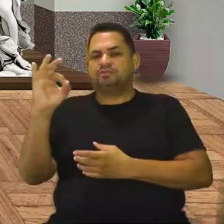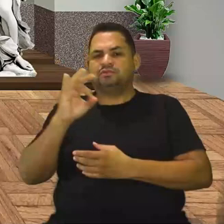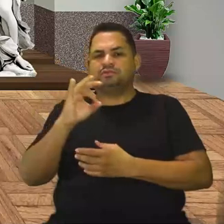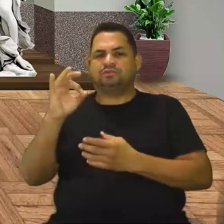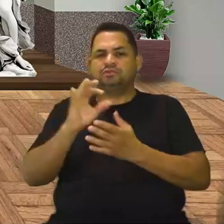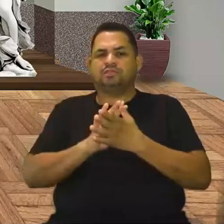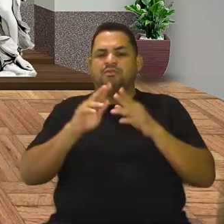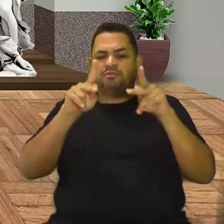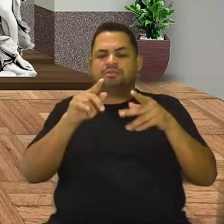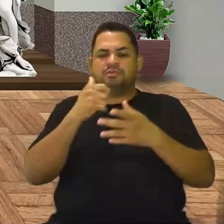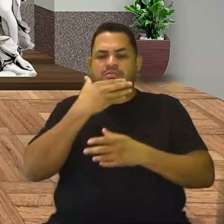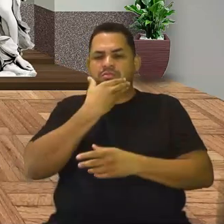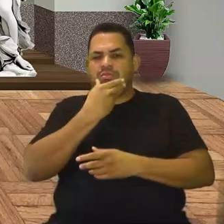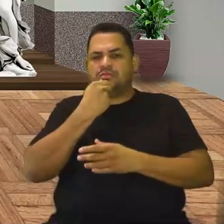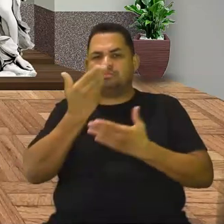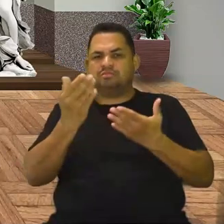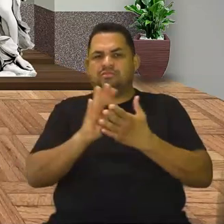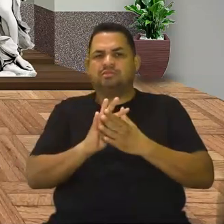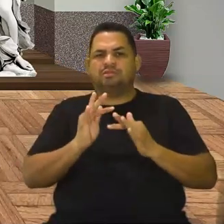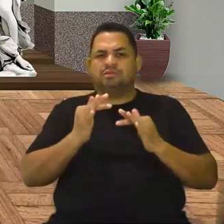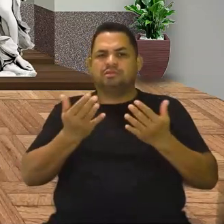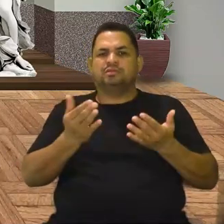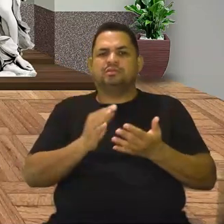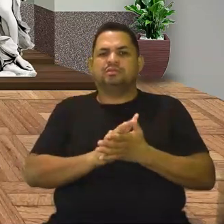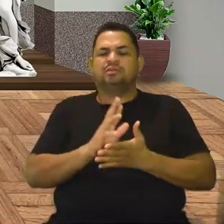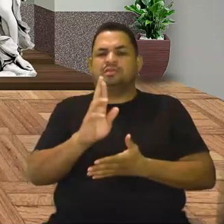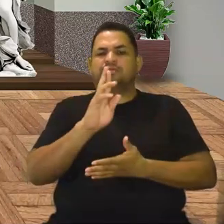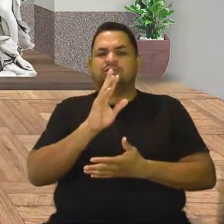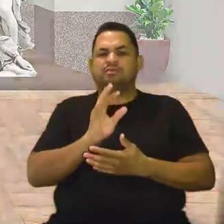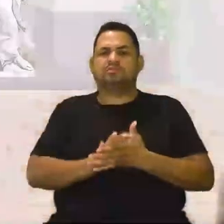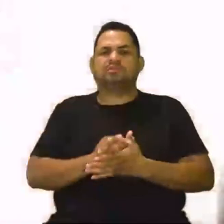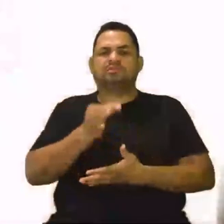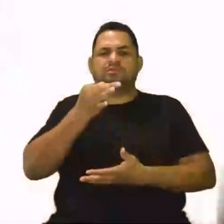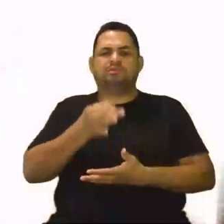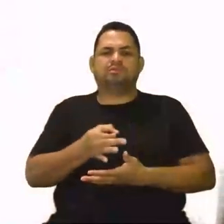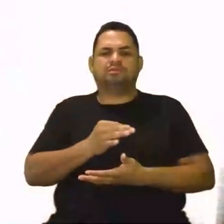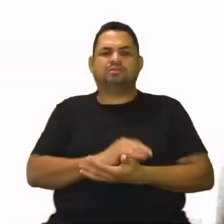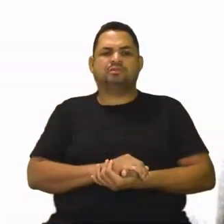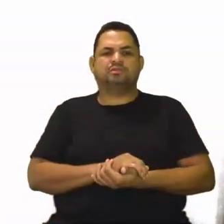No finalzinho lá, entre os Estados Unidos. É por isso que a resposta correta é a letra...